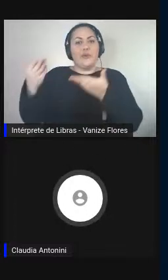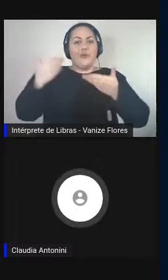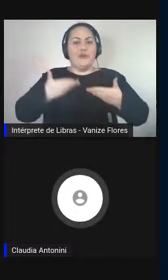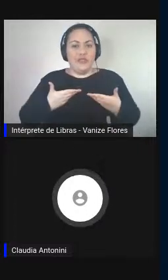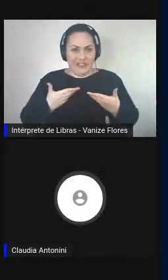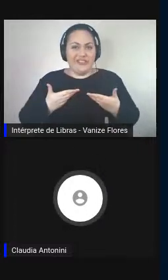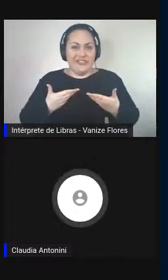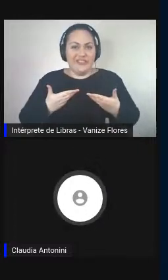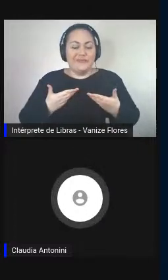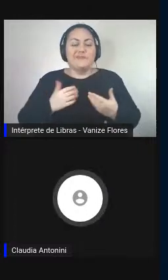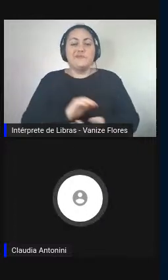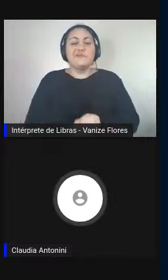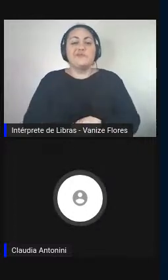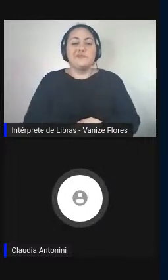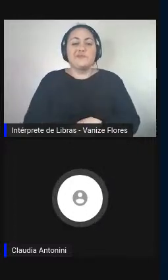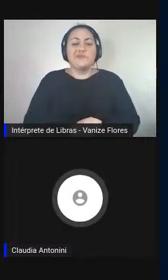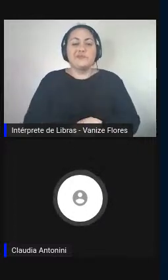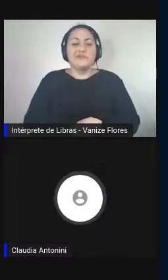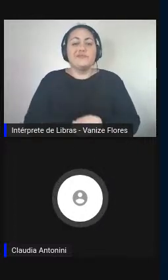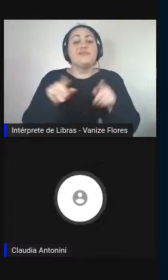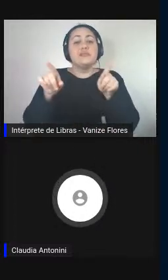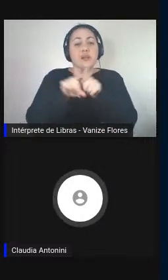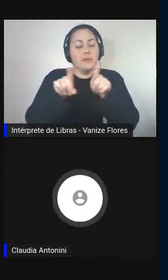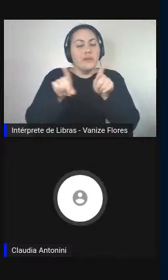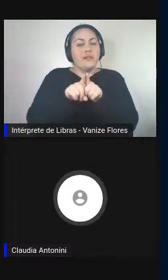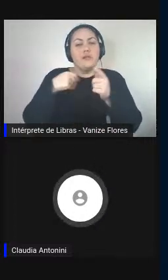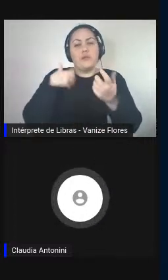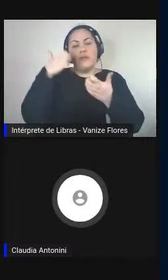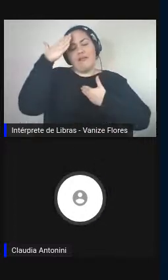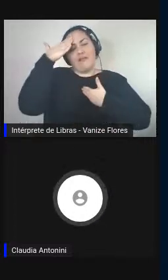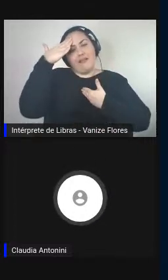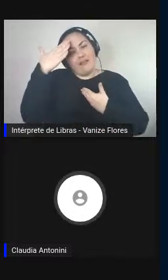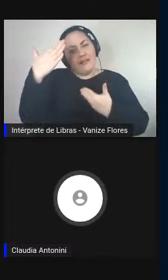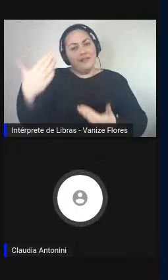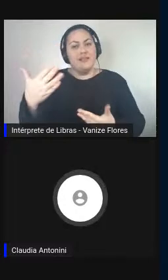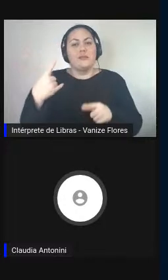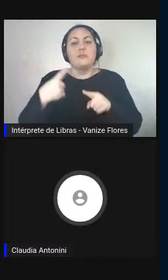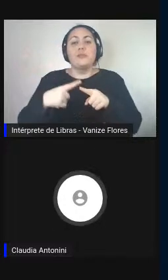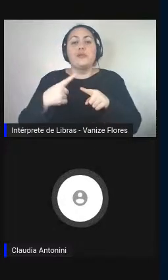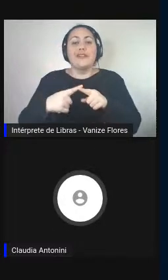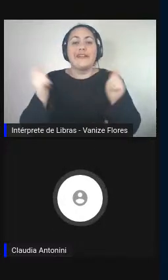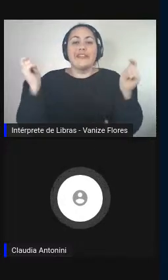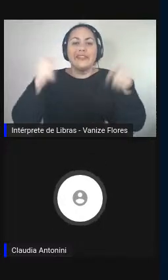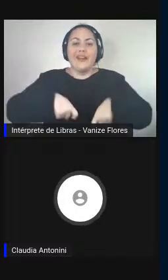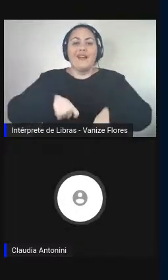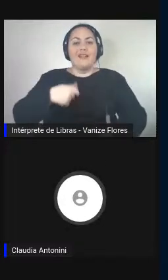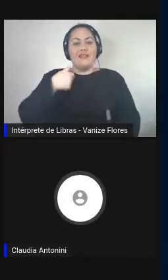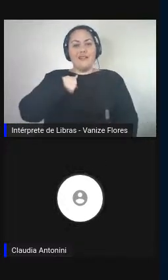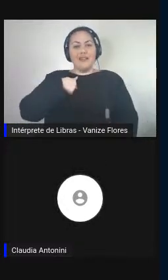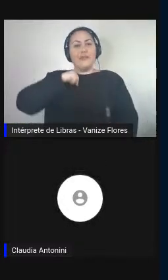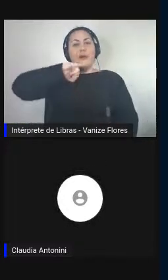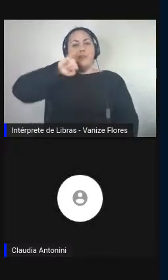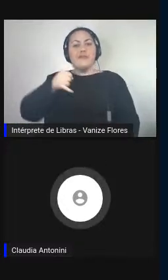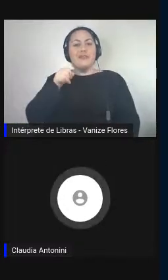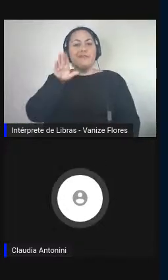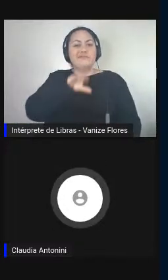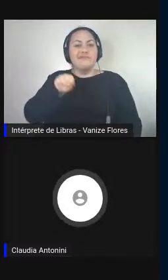de iniciar agradecendo também pela possibilidade que me foi dada de falar em italiano.